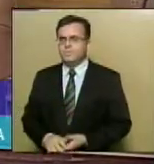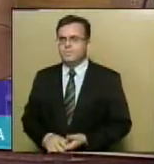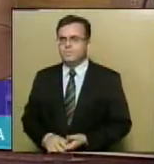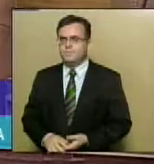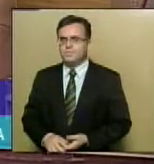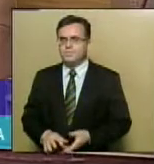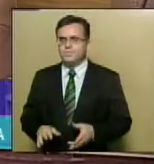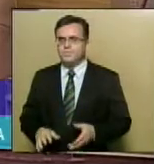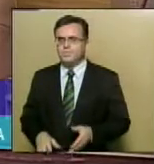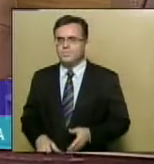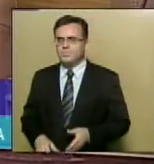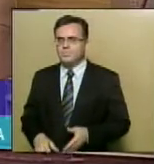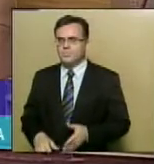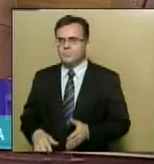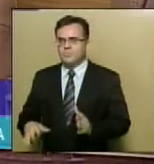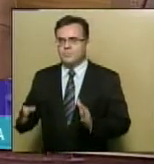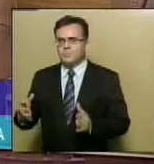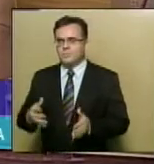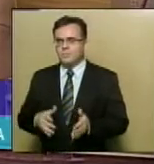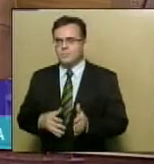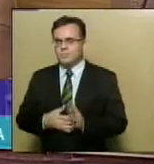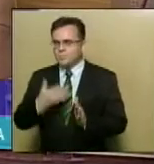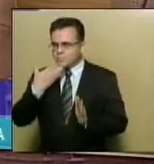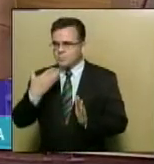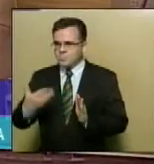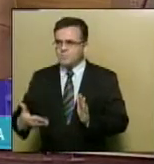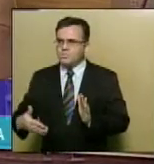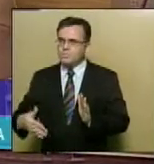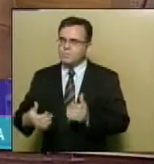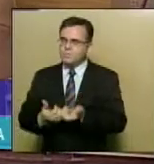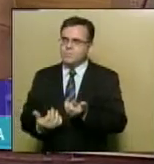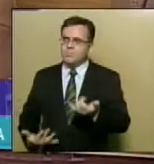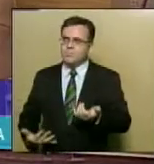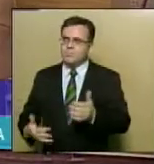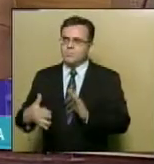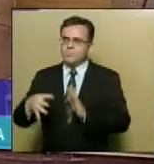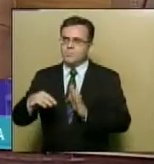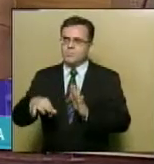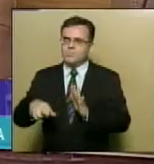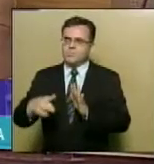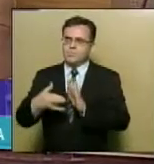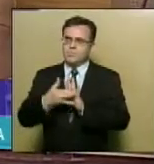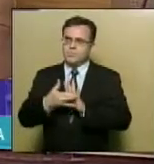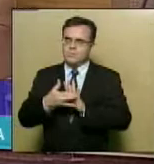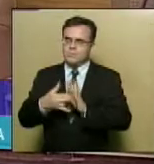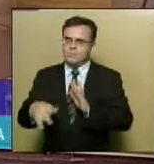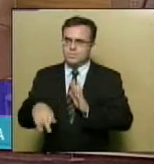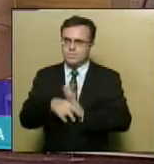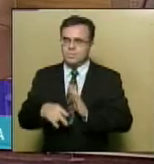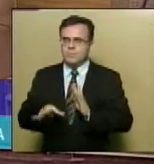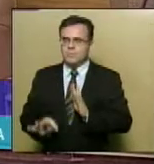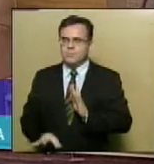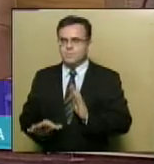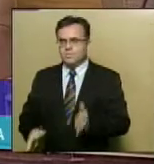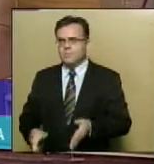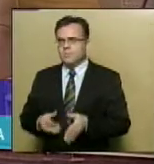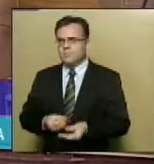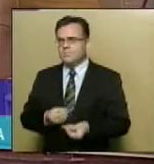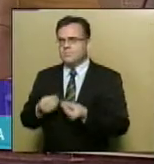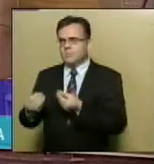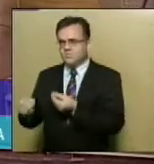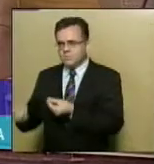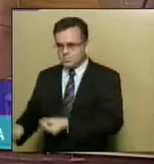Indico à mesa os termos do artigo 198 do Regimento Interno, após ser ouvido o plenário, seja encaminhado ao